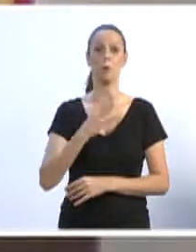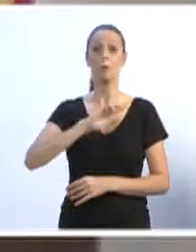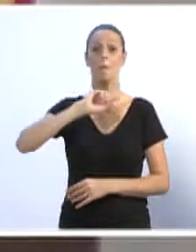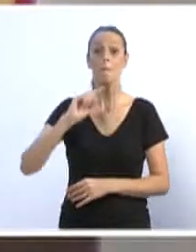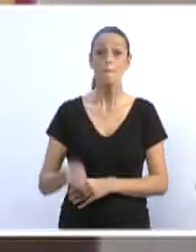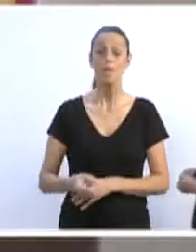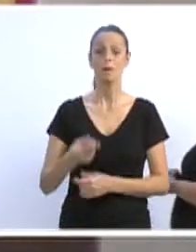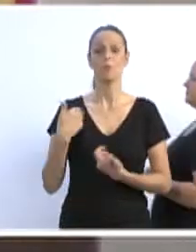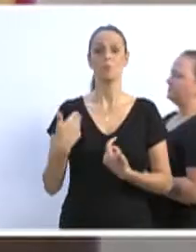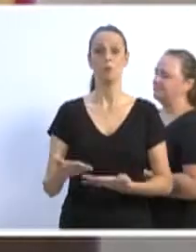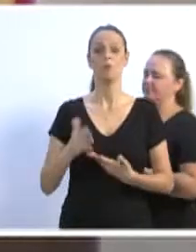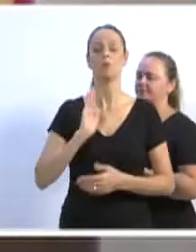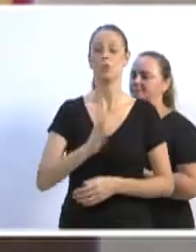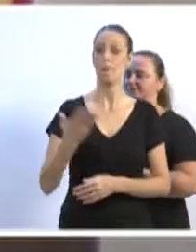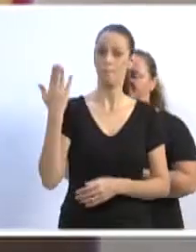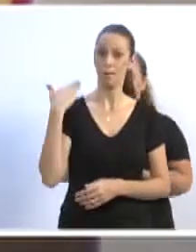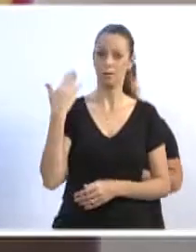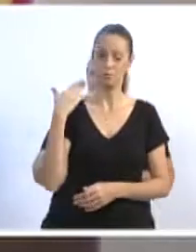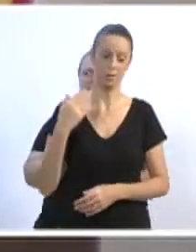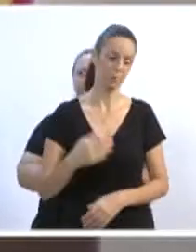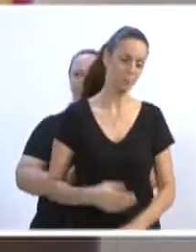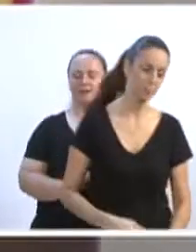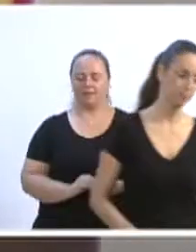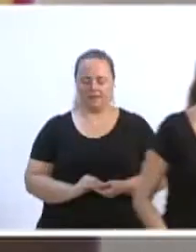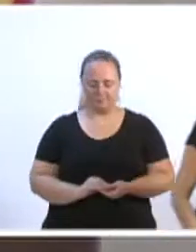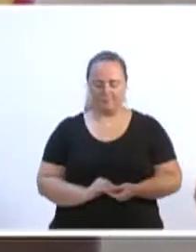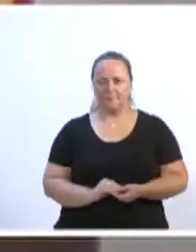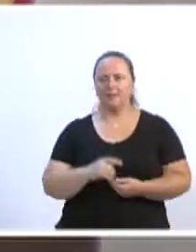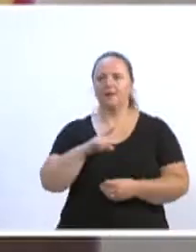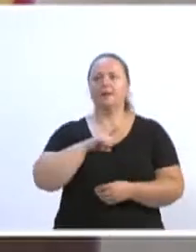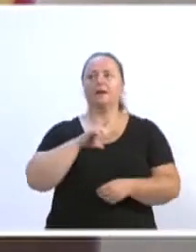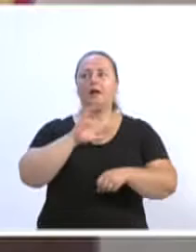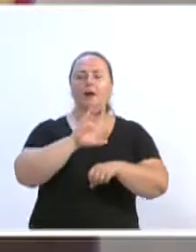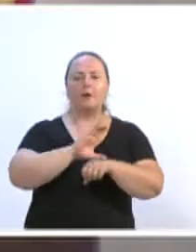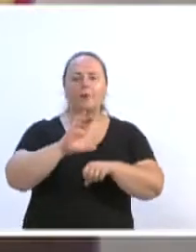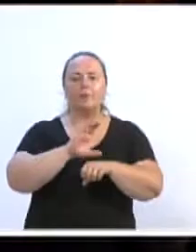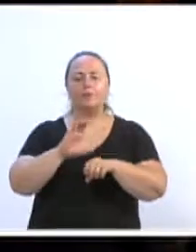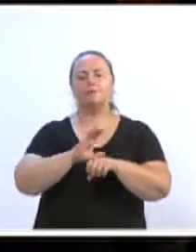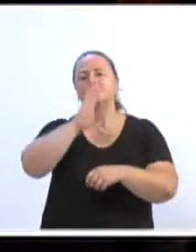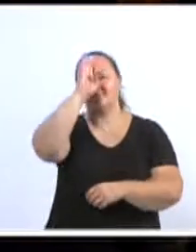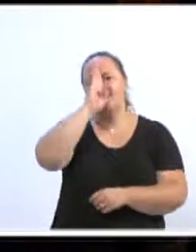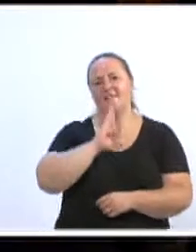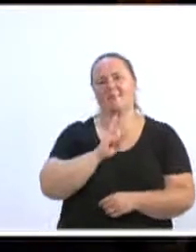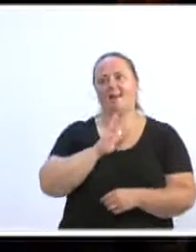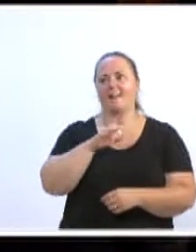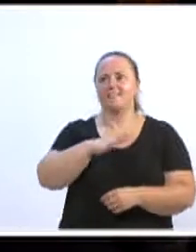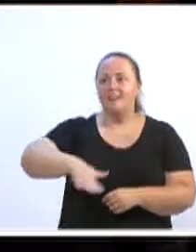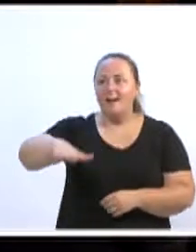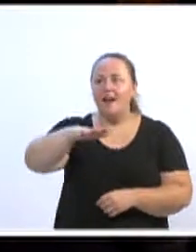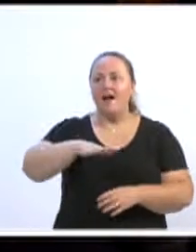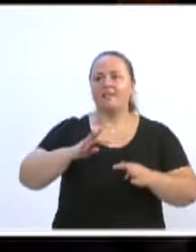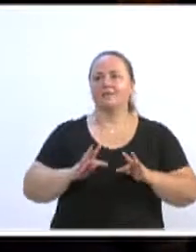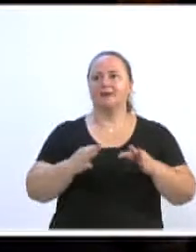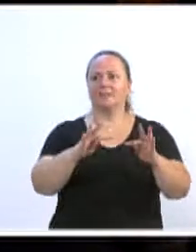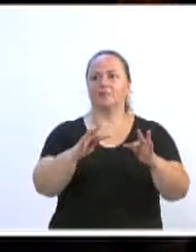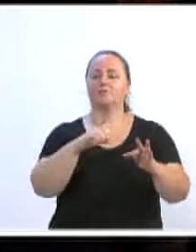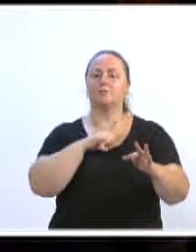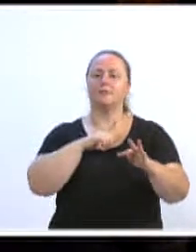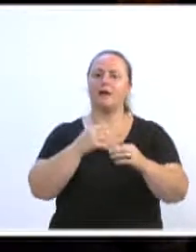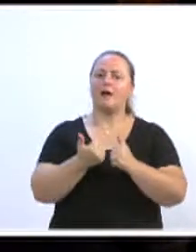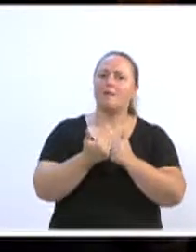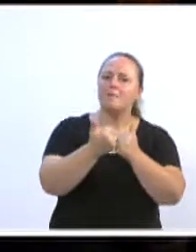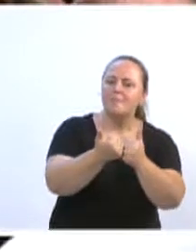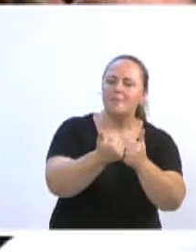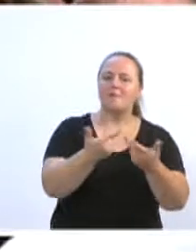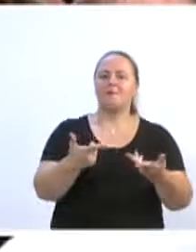que já passaram e foram beneficiados com os cursos gratuitos em tecnologia que contam com o apoio da Prefeitura Municipal, do Governo do Estado